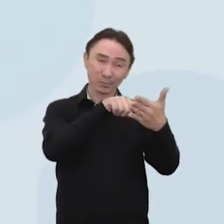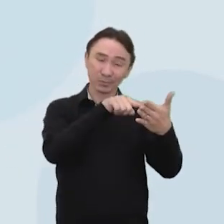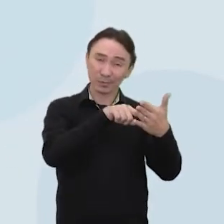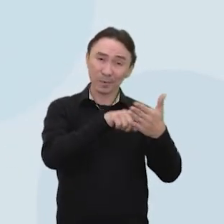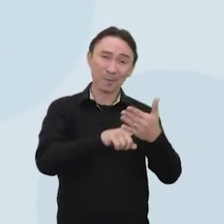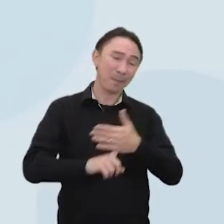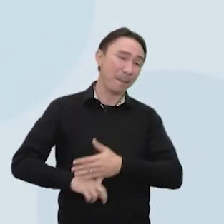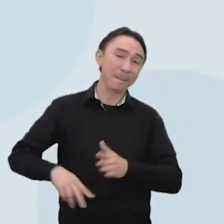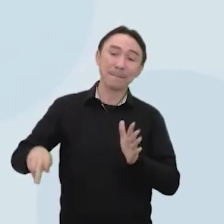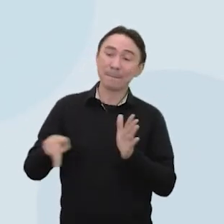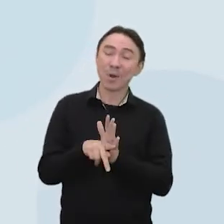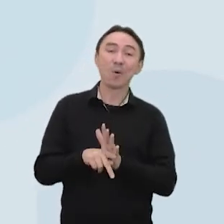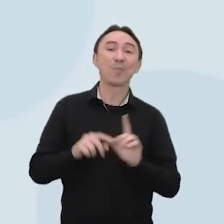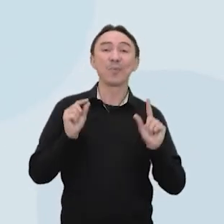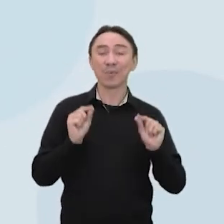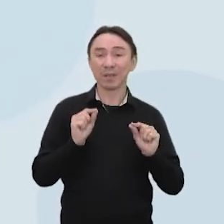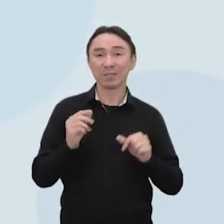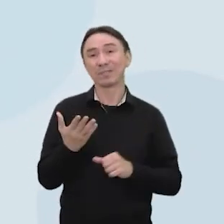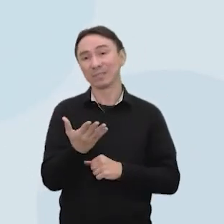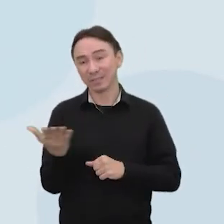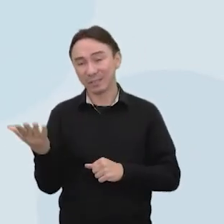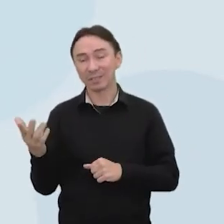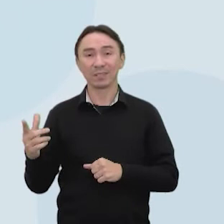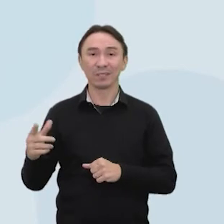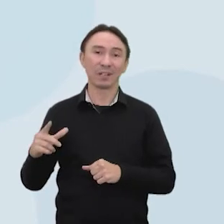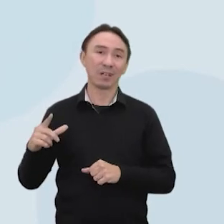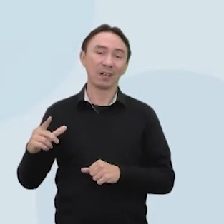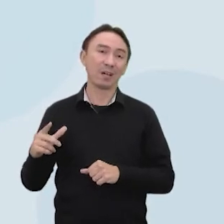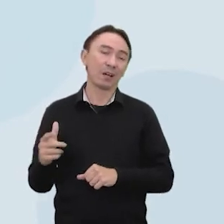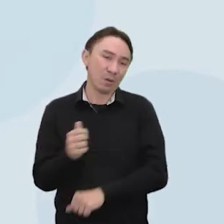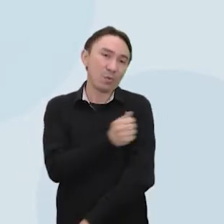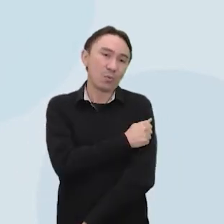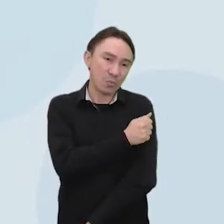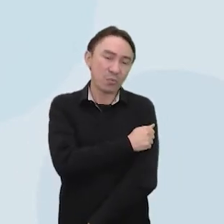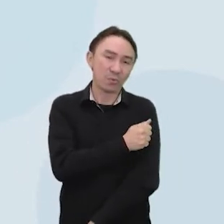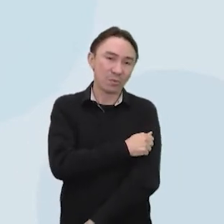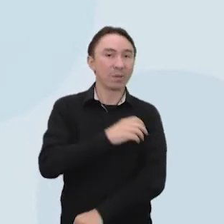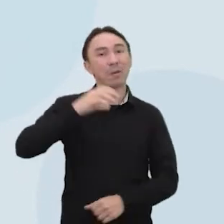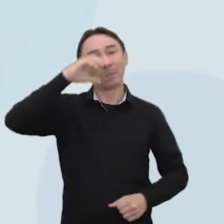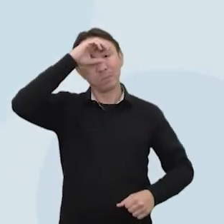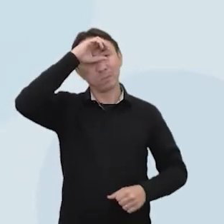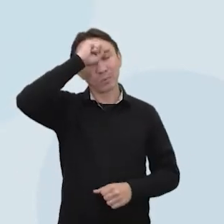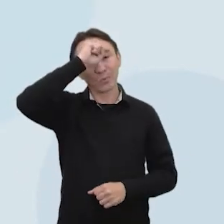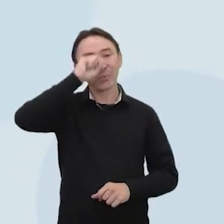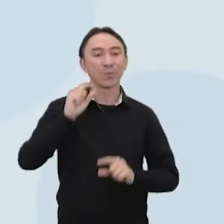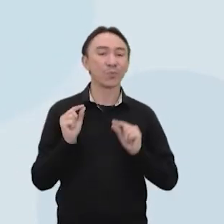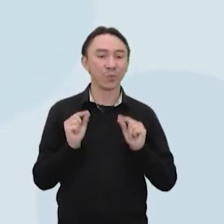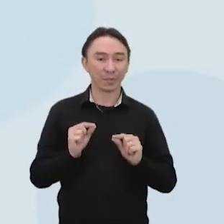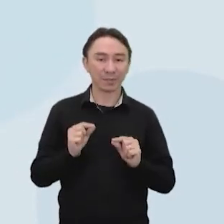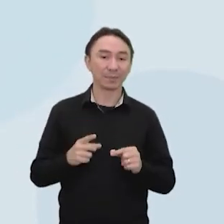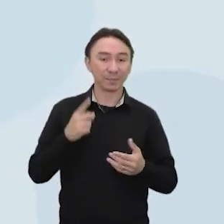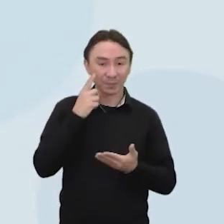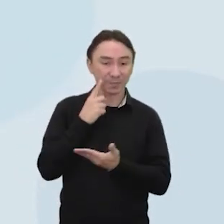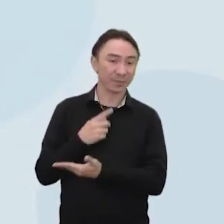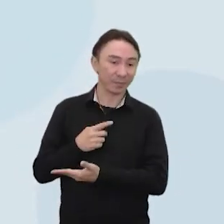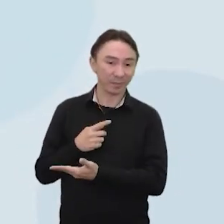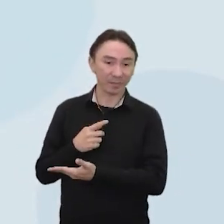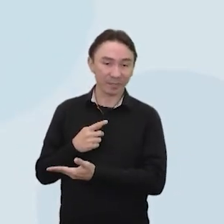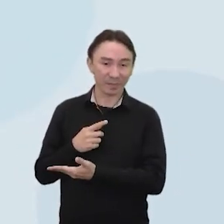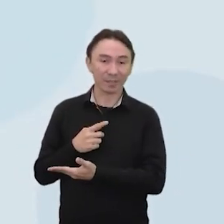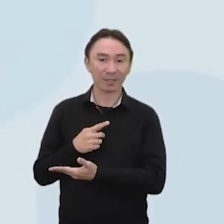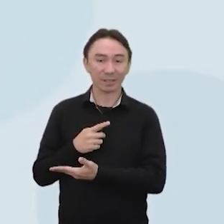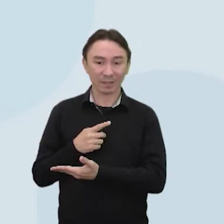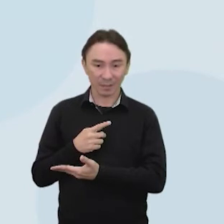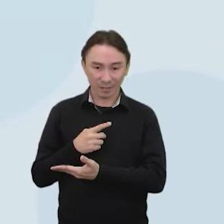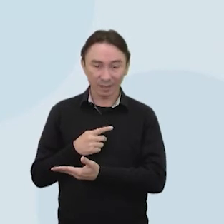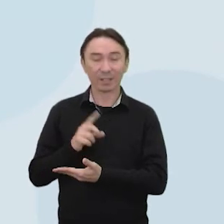gostaria que você, estudante, tivesse aí em mãos, né? Que vocês compreendessem, ó, as especificidades da utilização